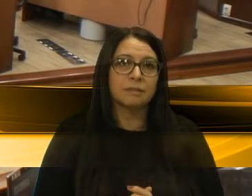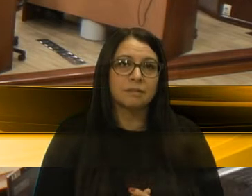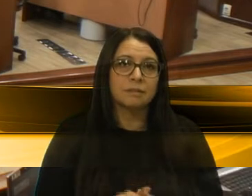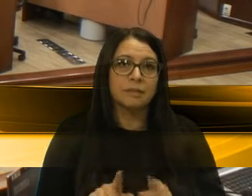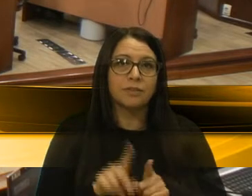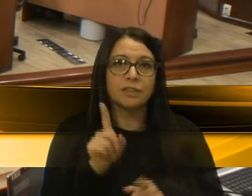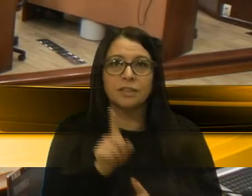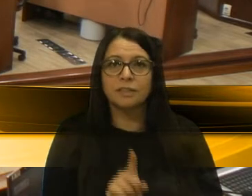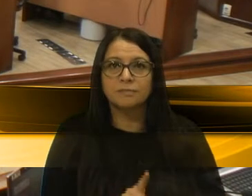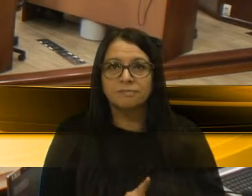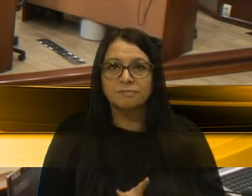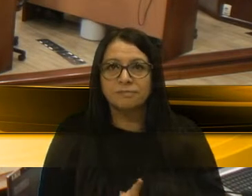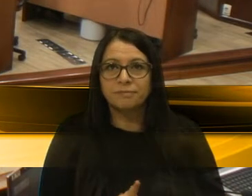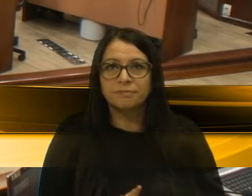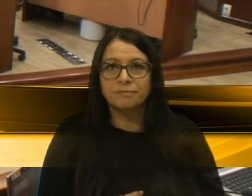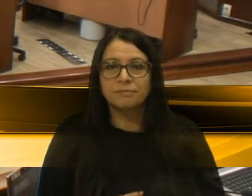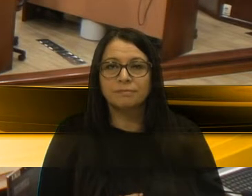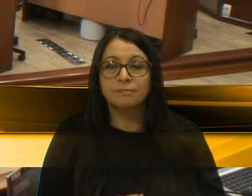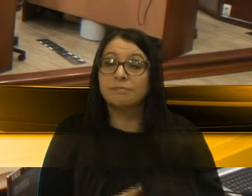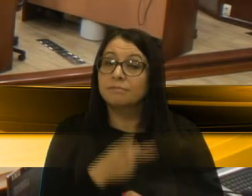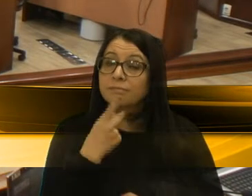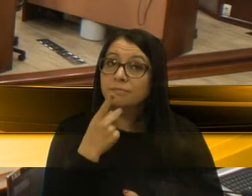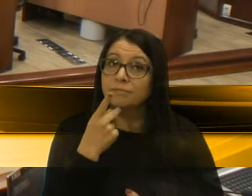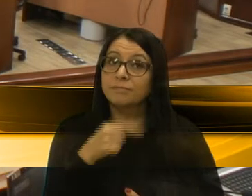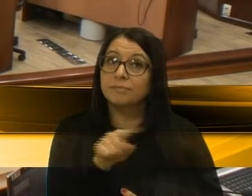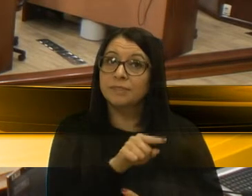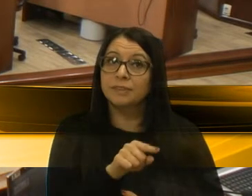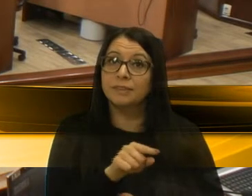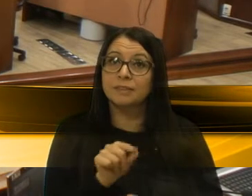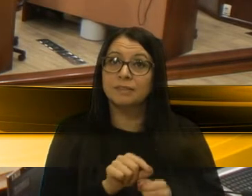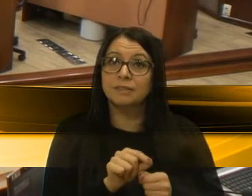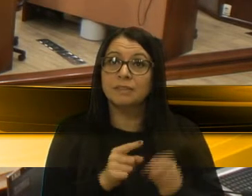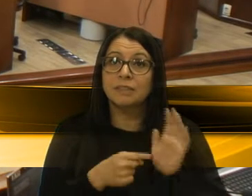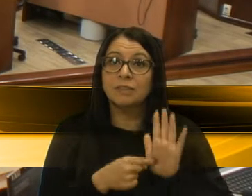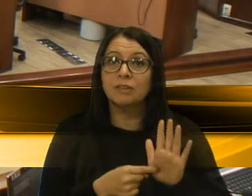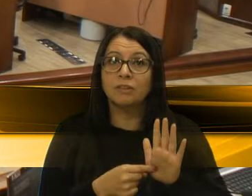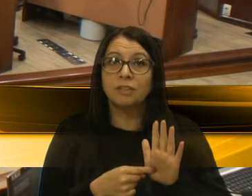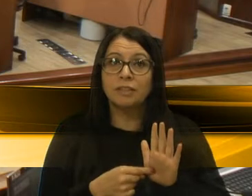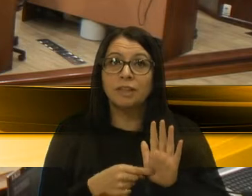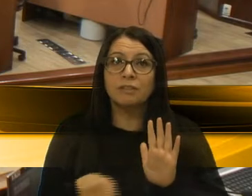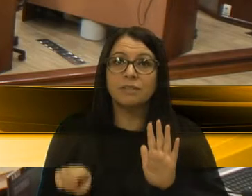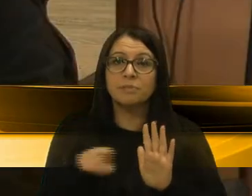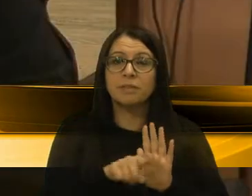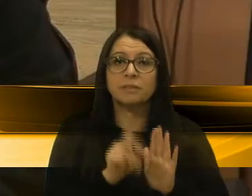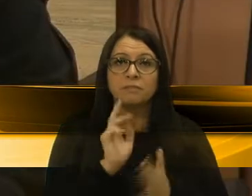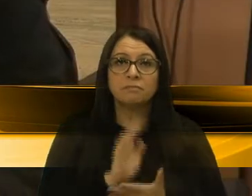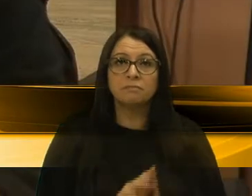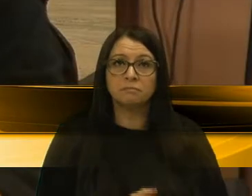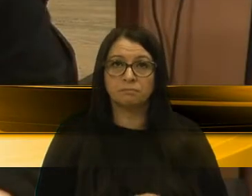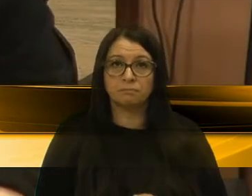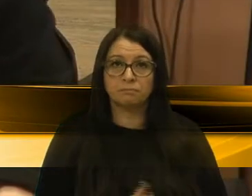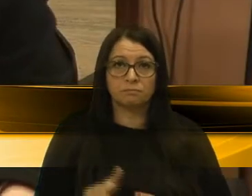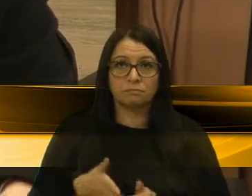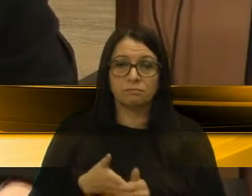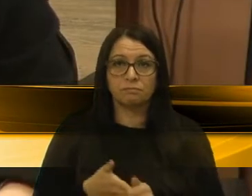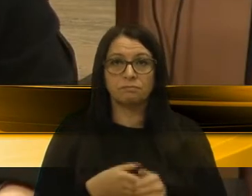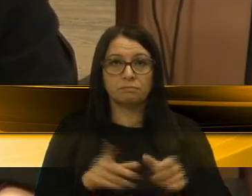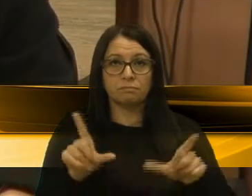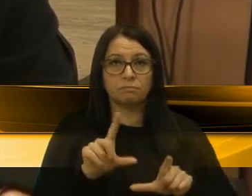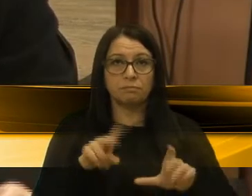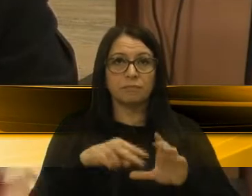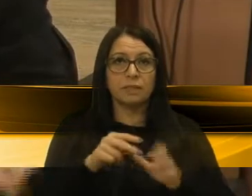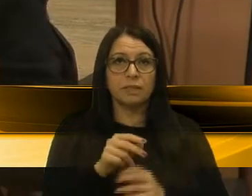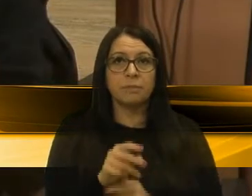Exª pelas colocações que faz e traz aqui esse plenário. A todos que nos acompanham também pela TV